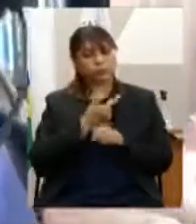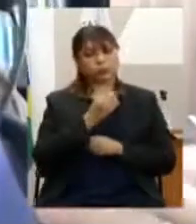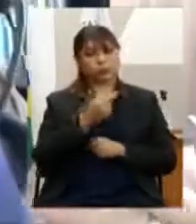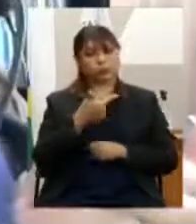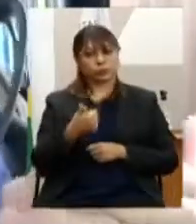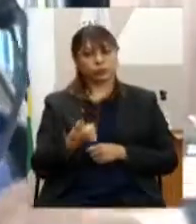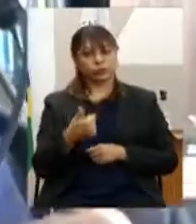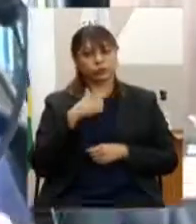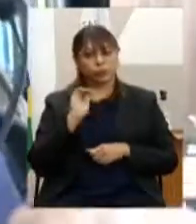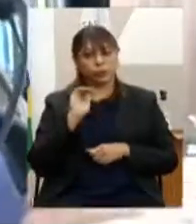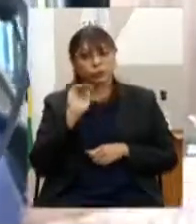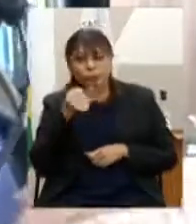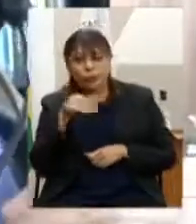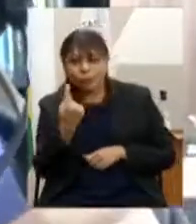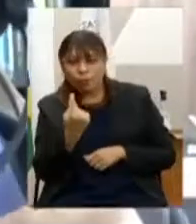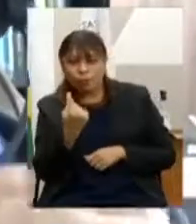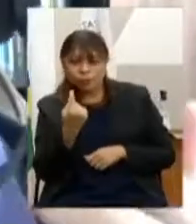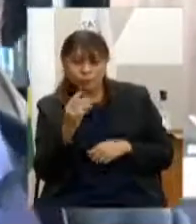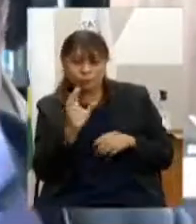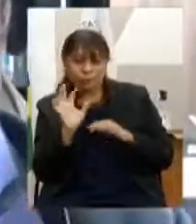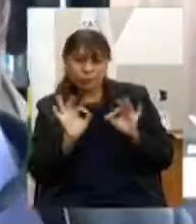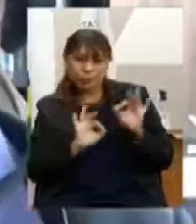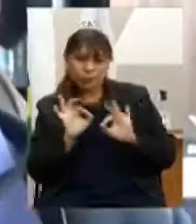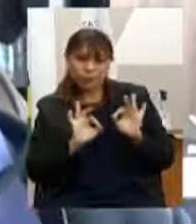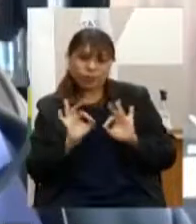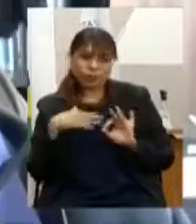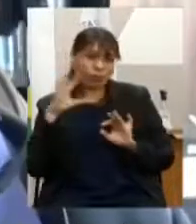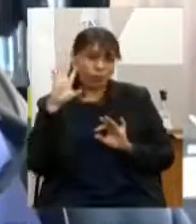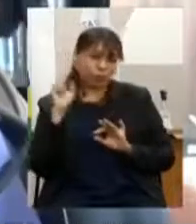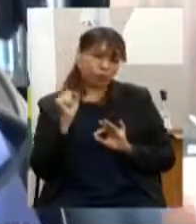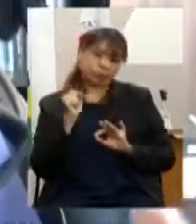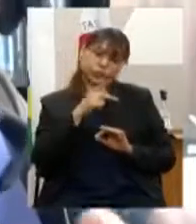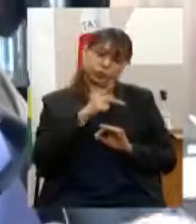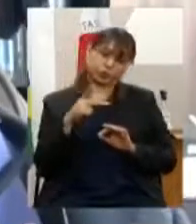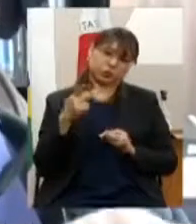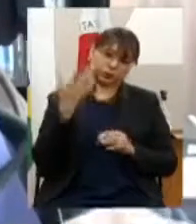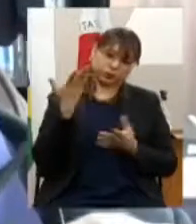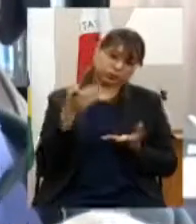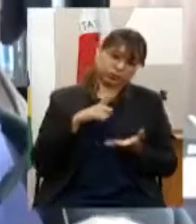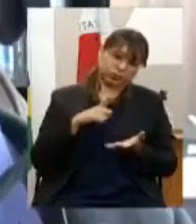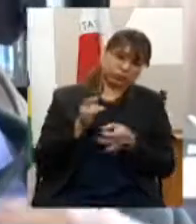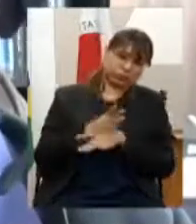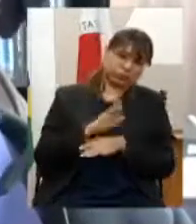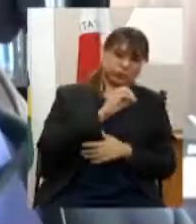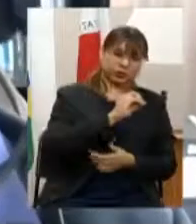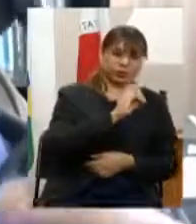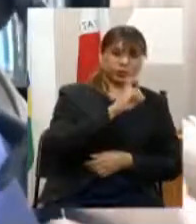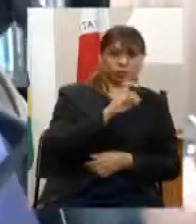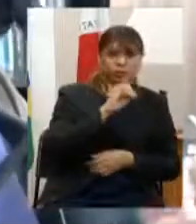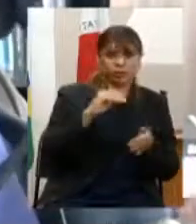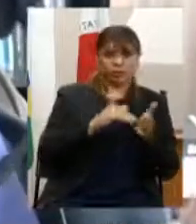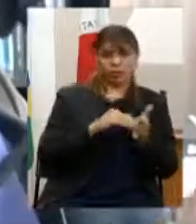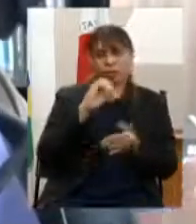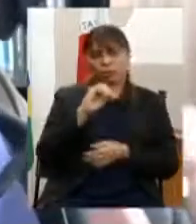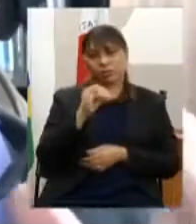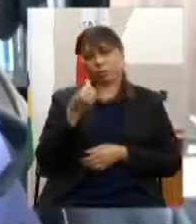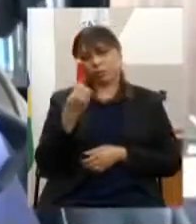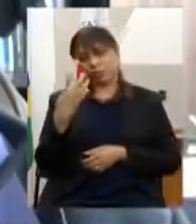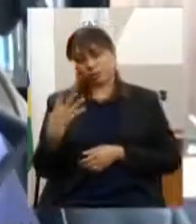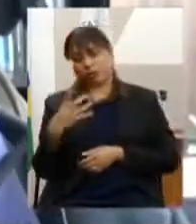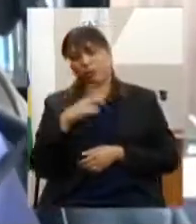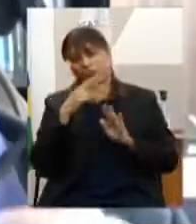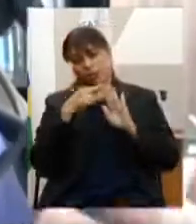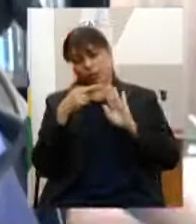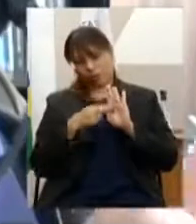vou pular um pouco a questão dos programas eu acho que o presidente tem ele aí que vai do 050 até o 064 tem esse